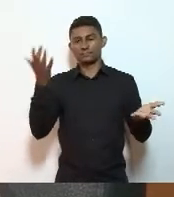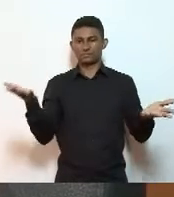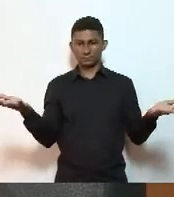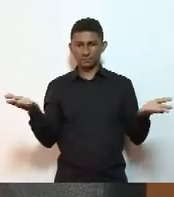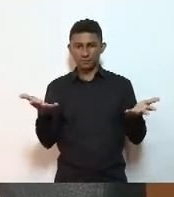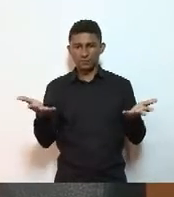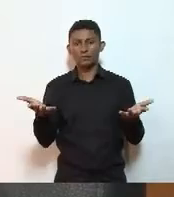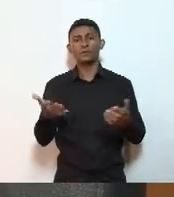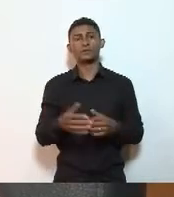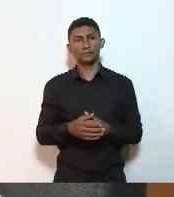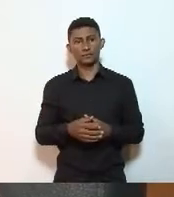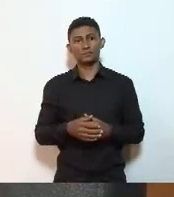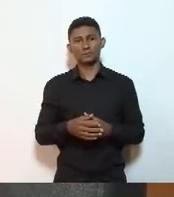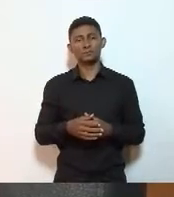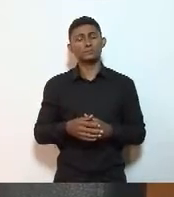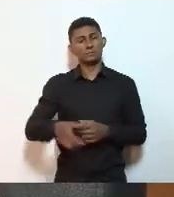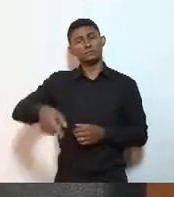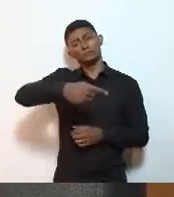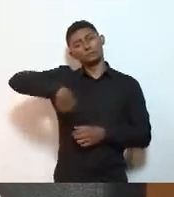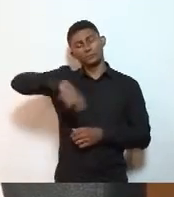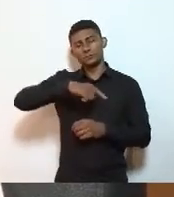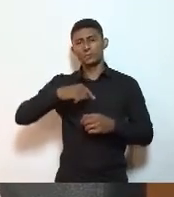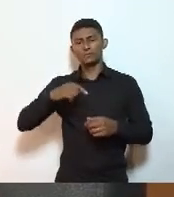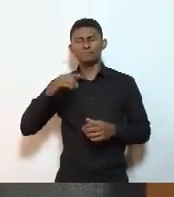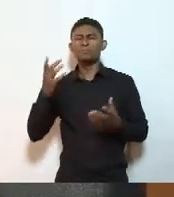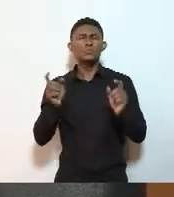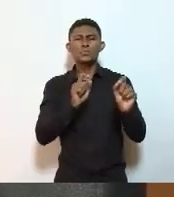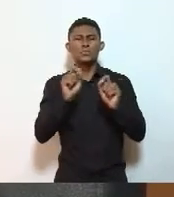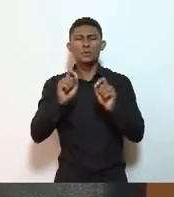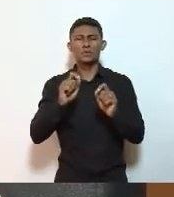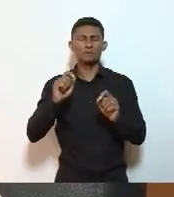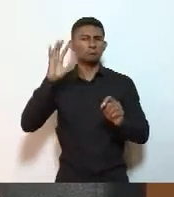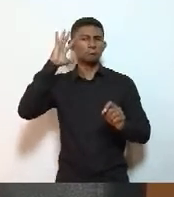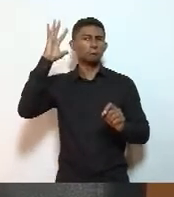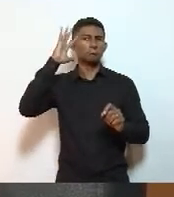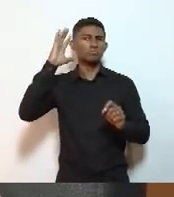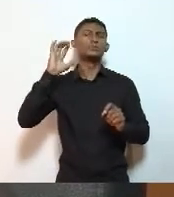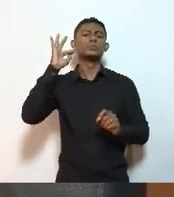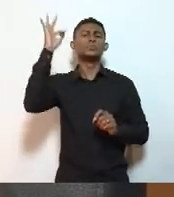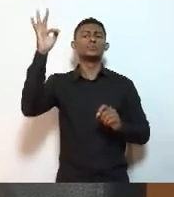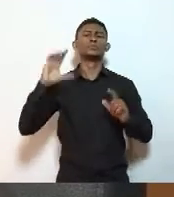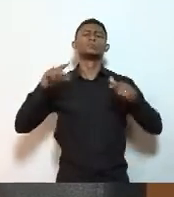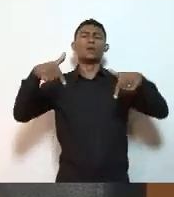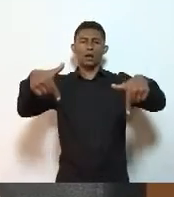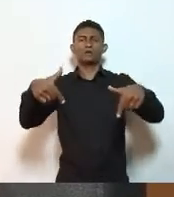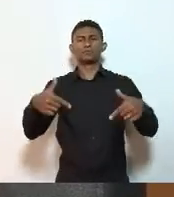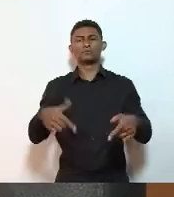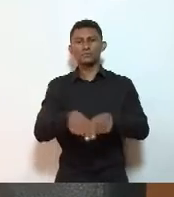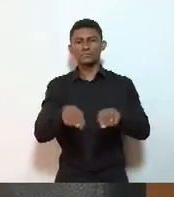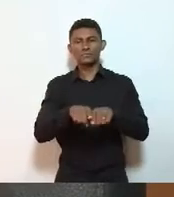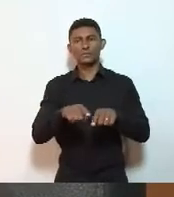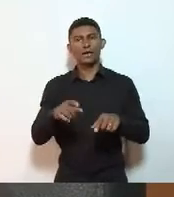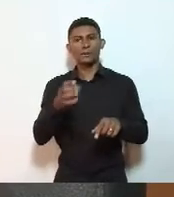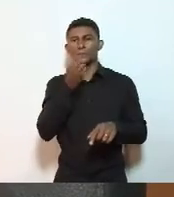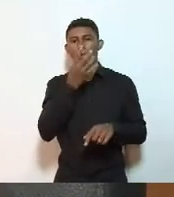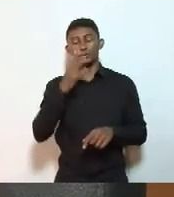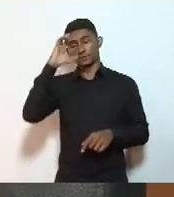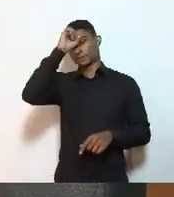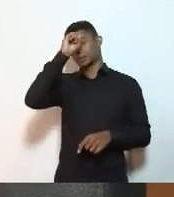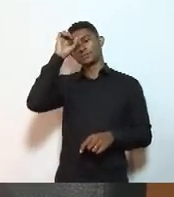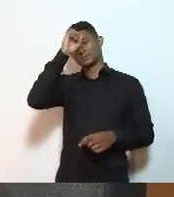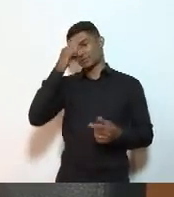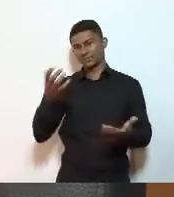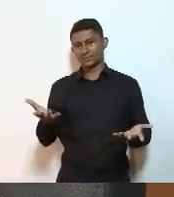o balanço também tem que servir para nós projetarmos as ações e aprendermos, aprendermos, não é só